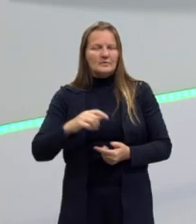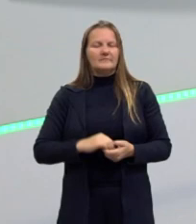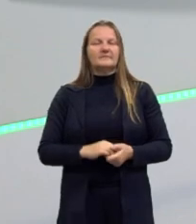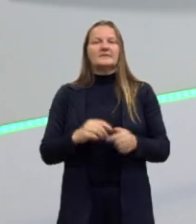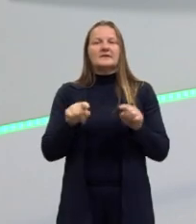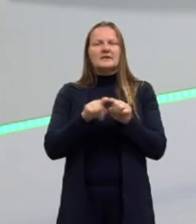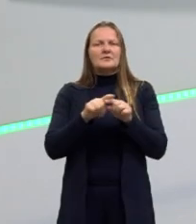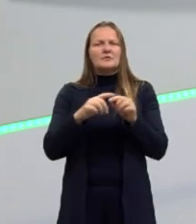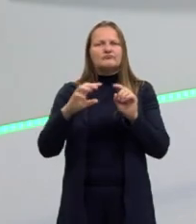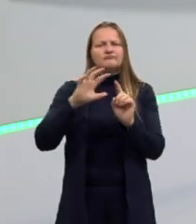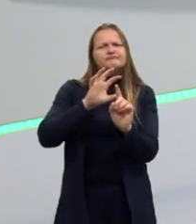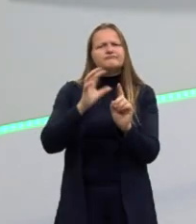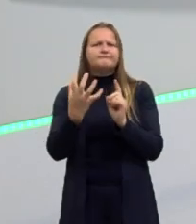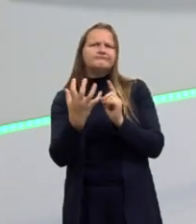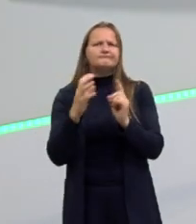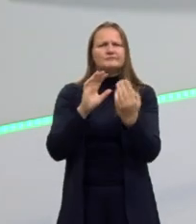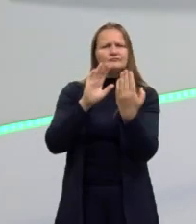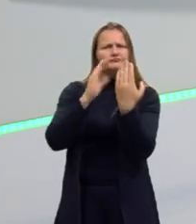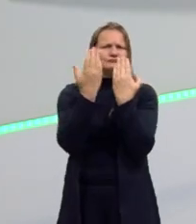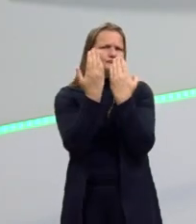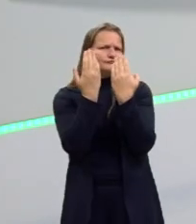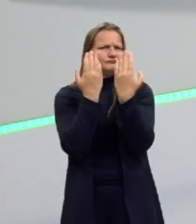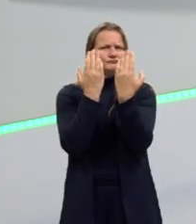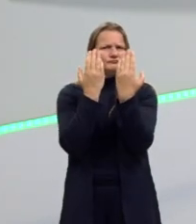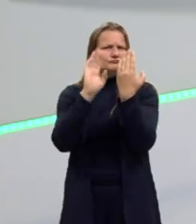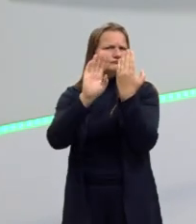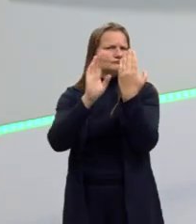pouquinho de contradição. Certo?